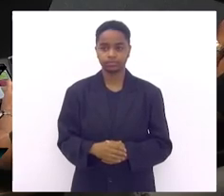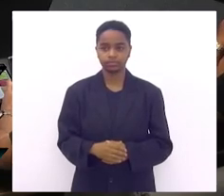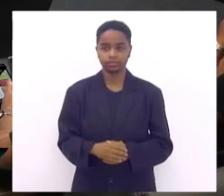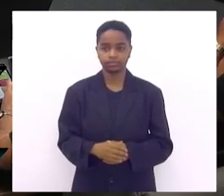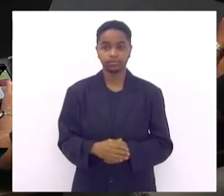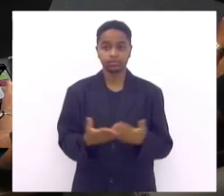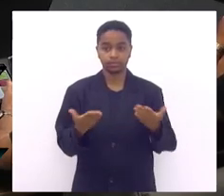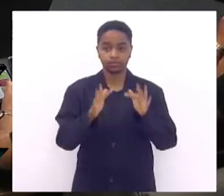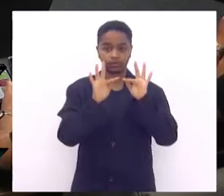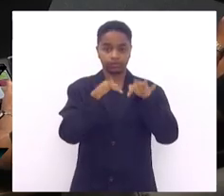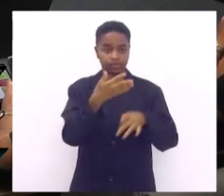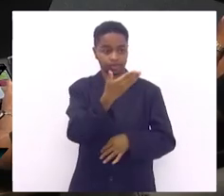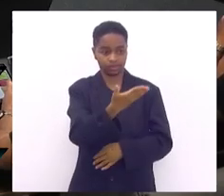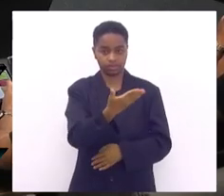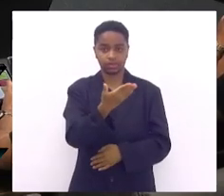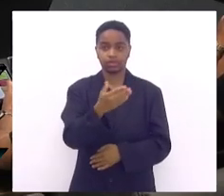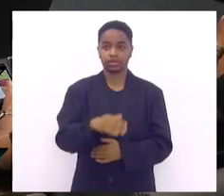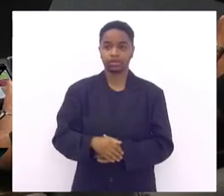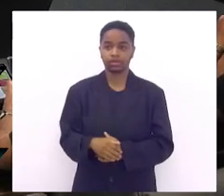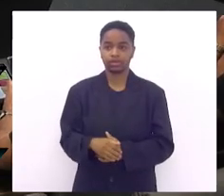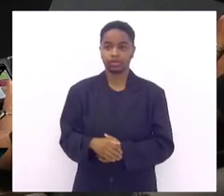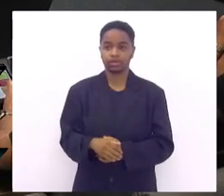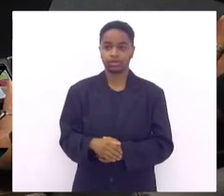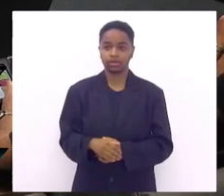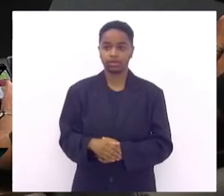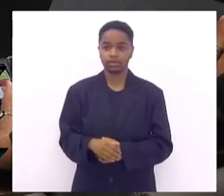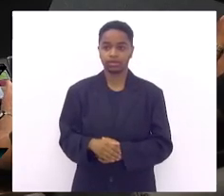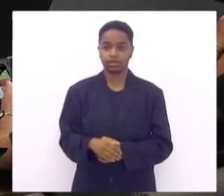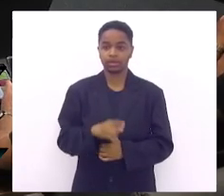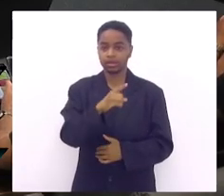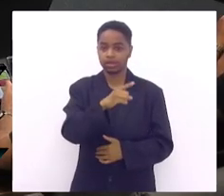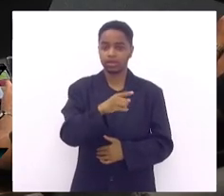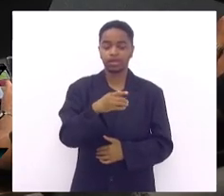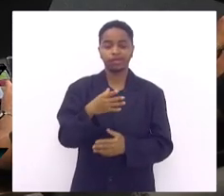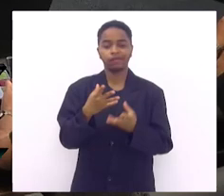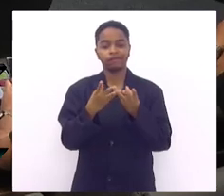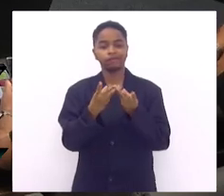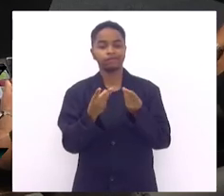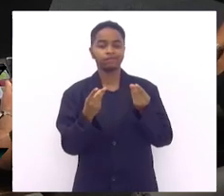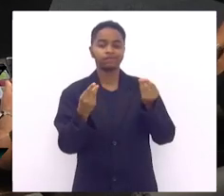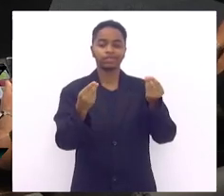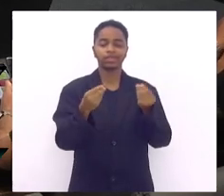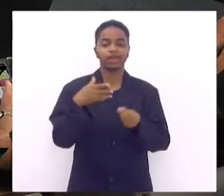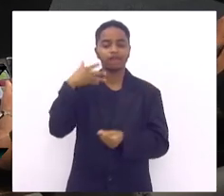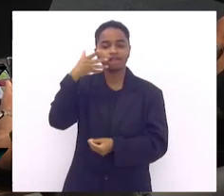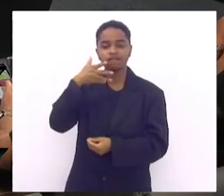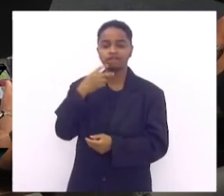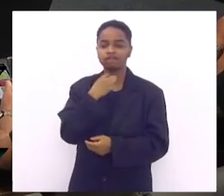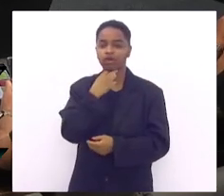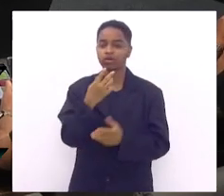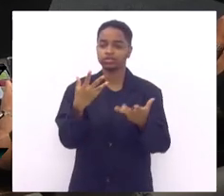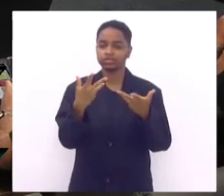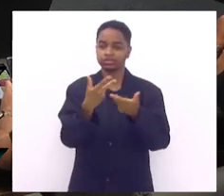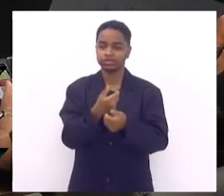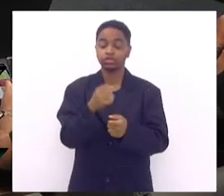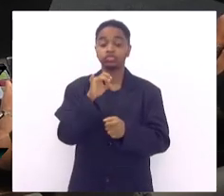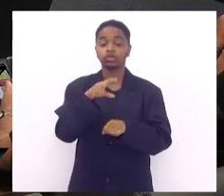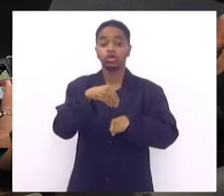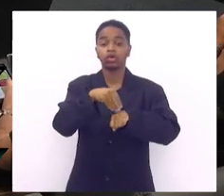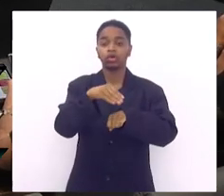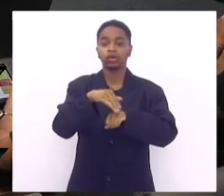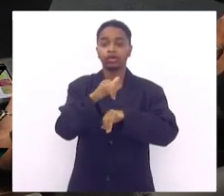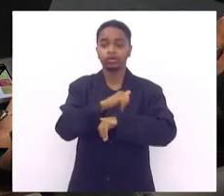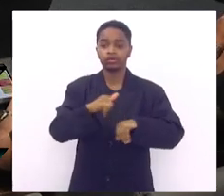para encerrar a doutora a doutora que eu adoro a voz dela mais doce que a nossa aqui para encerrar com chave de ouro só para informar o